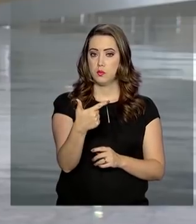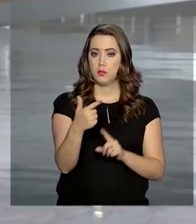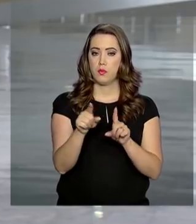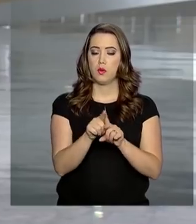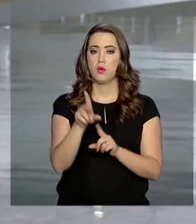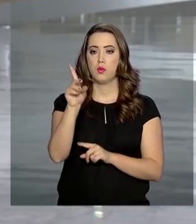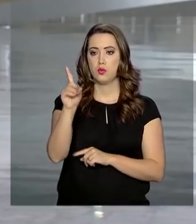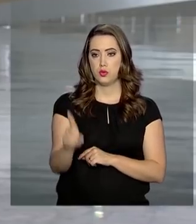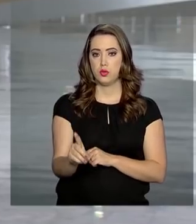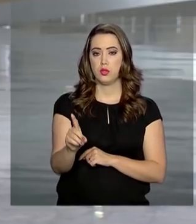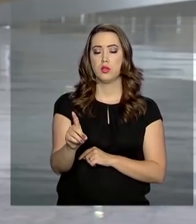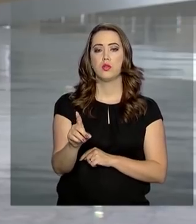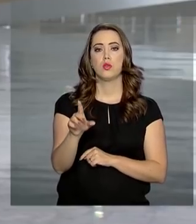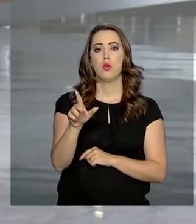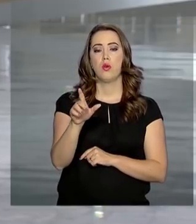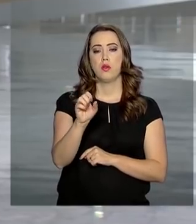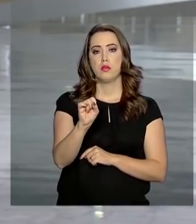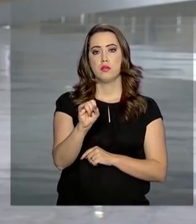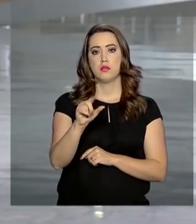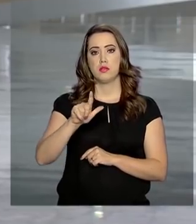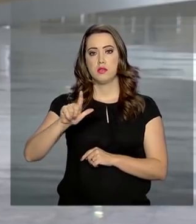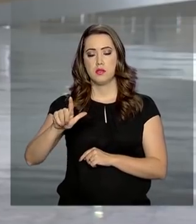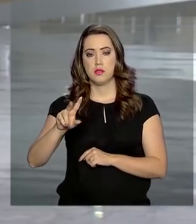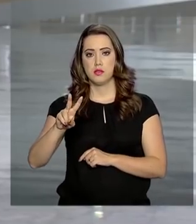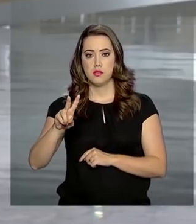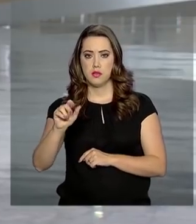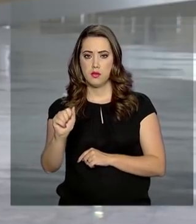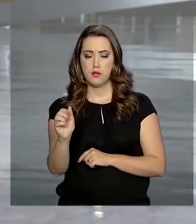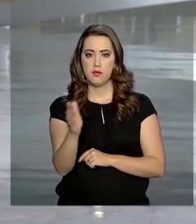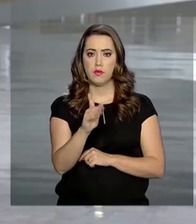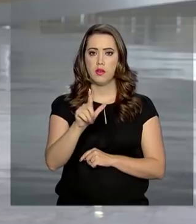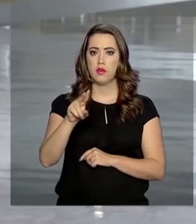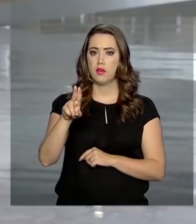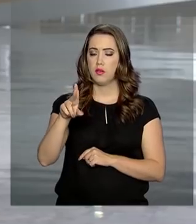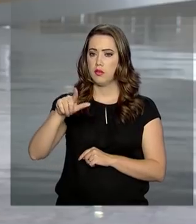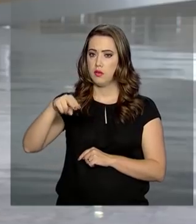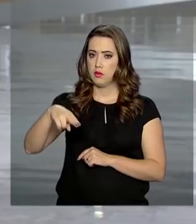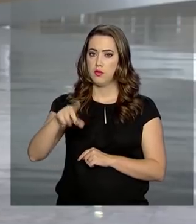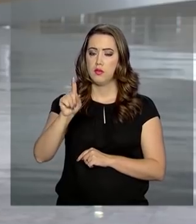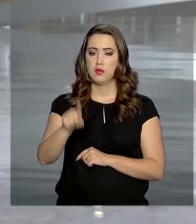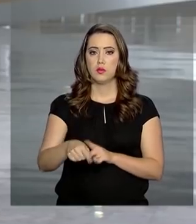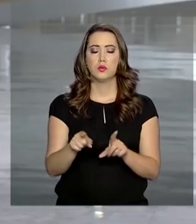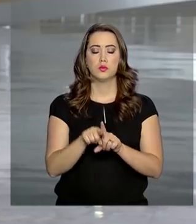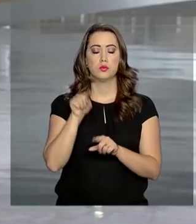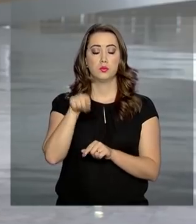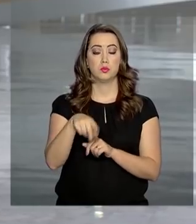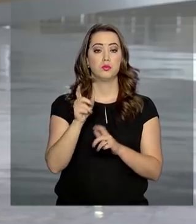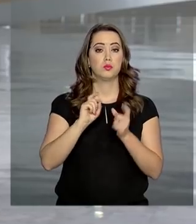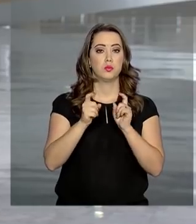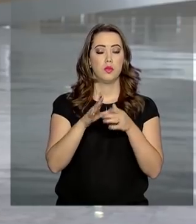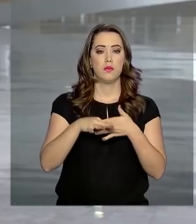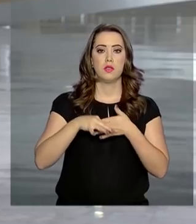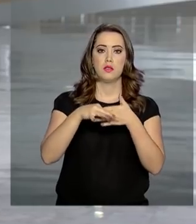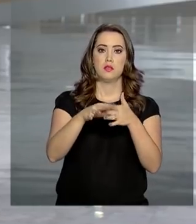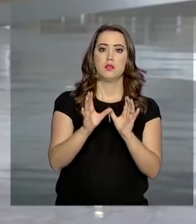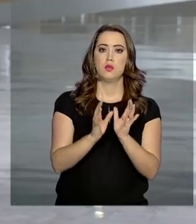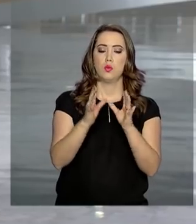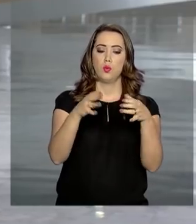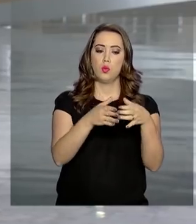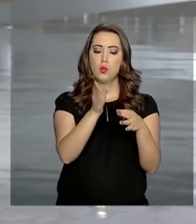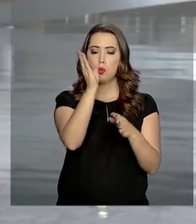e Luna é ex-ministro da Defesa e general de reserva do Exército. Ele vai comandar o lado